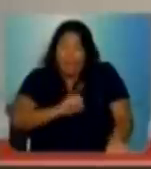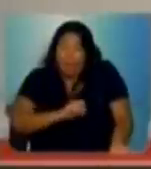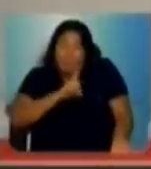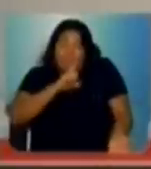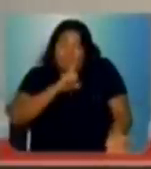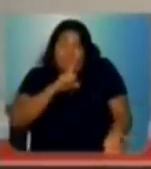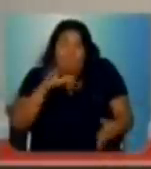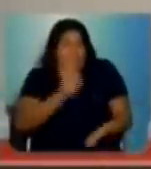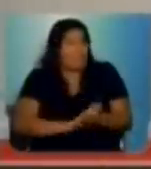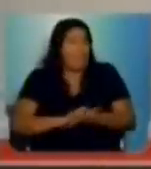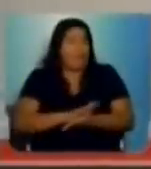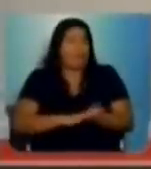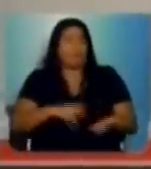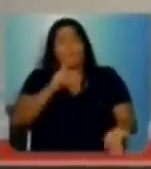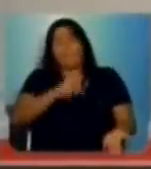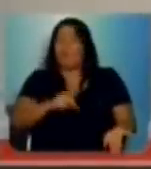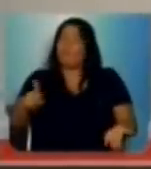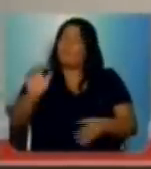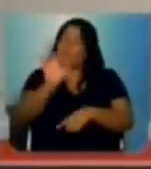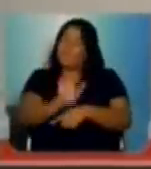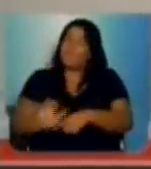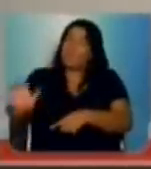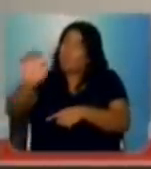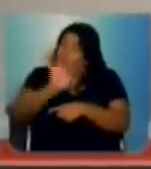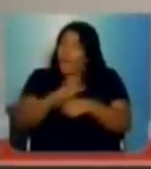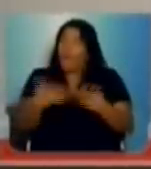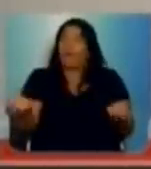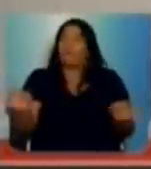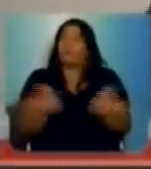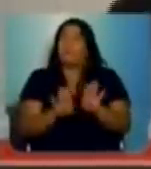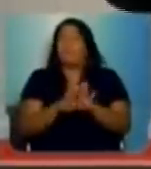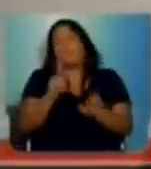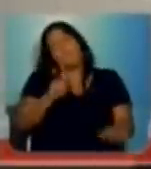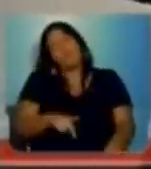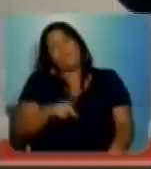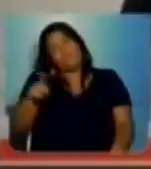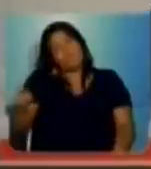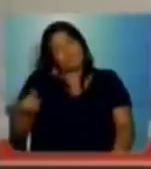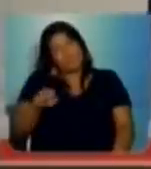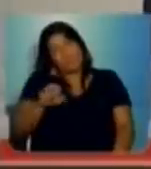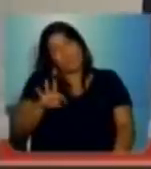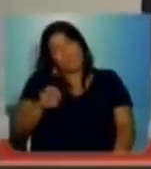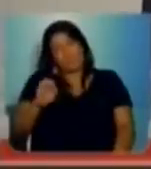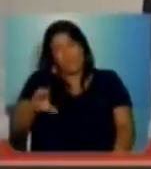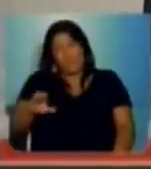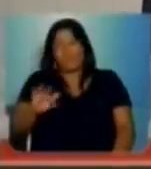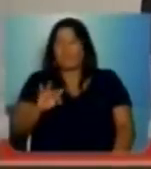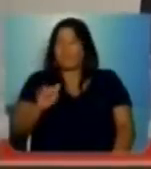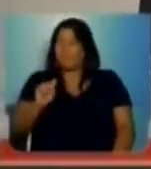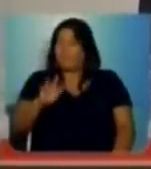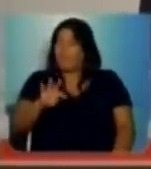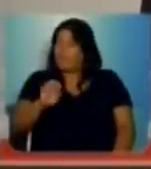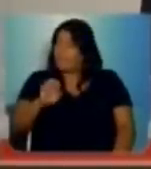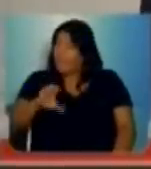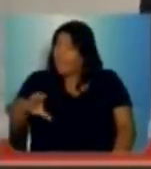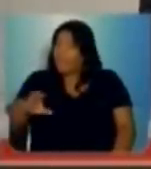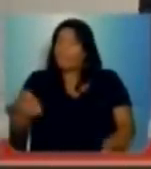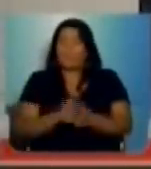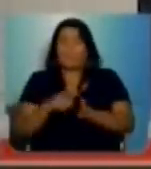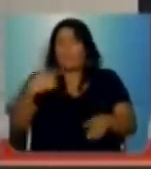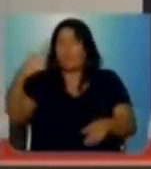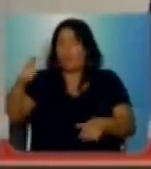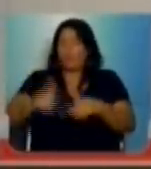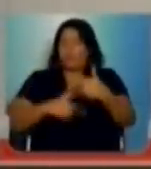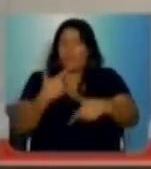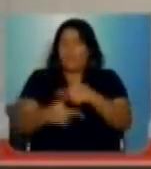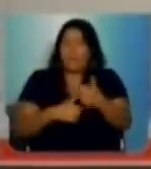da rede estadual, para os professores das ETEX e FATEX, para os servidores da segurança pública, para os servidores do